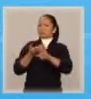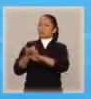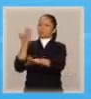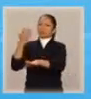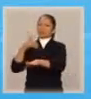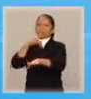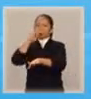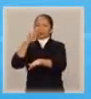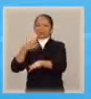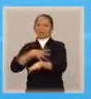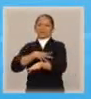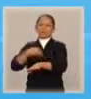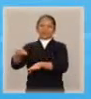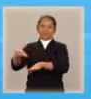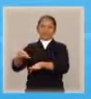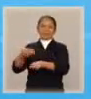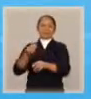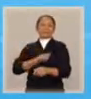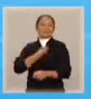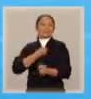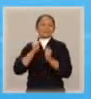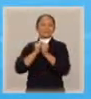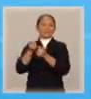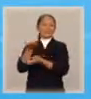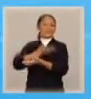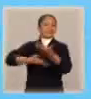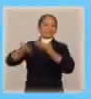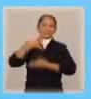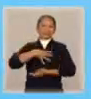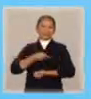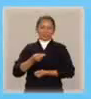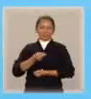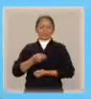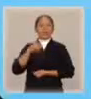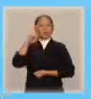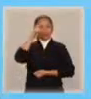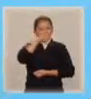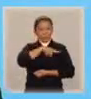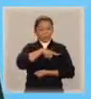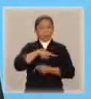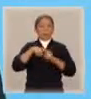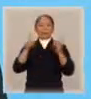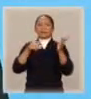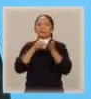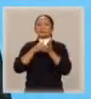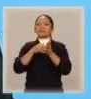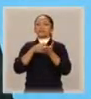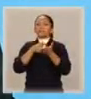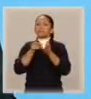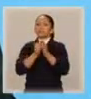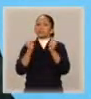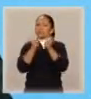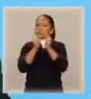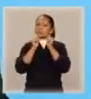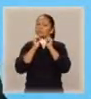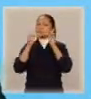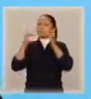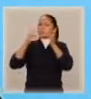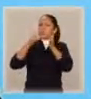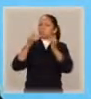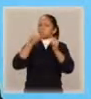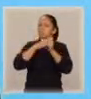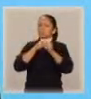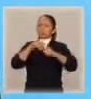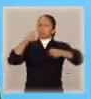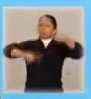definitivamente o pai da convivência com o filho. O compartilhamento da guarda da criança é defendido com